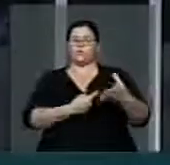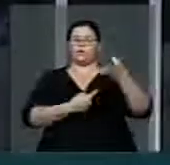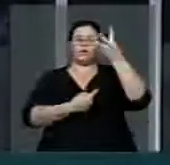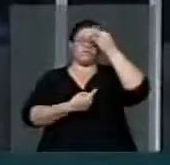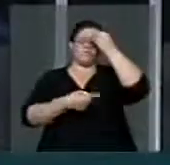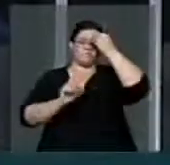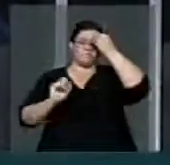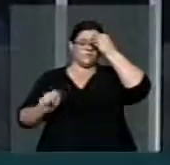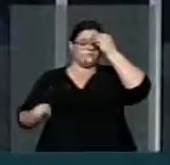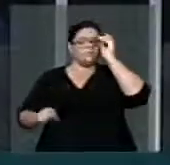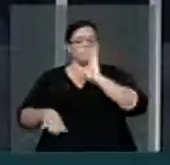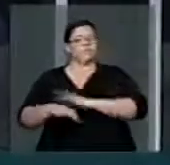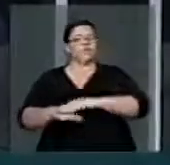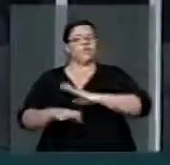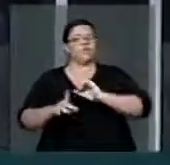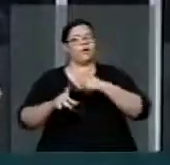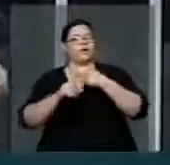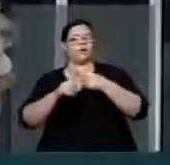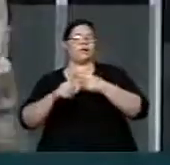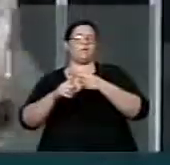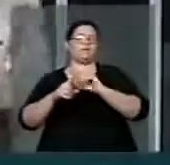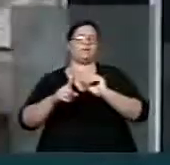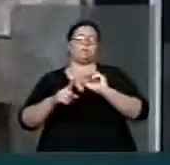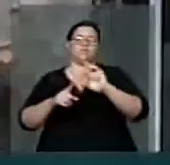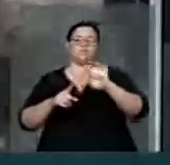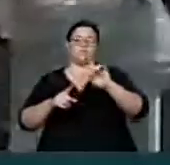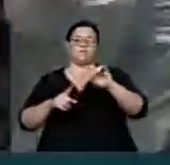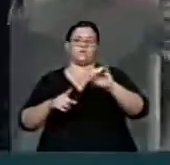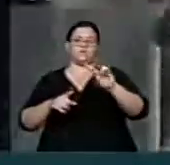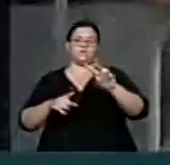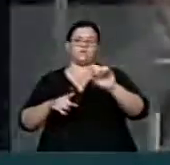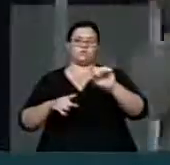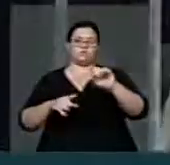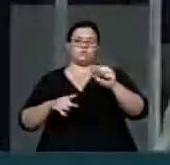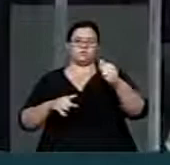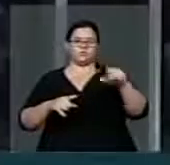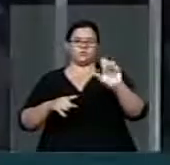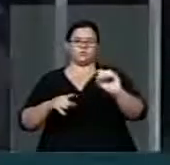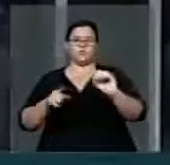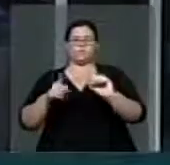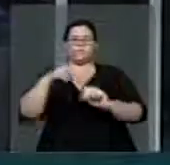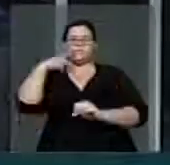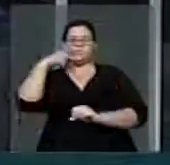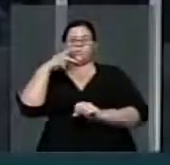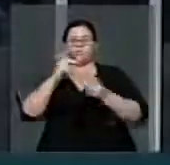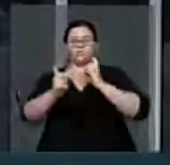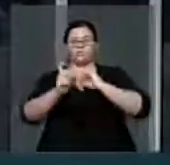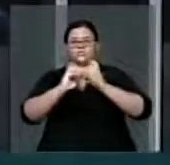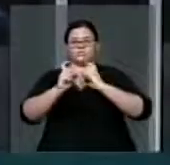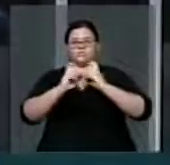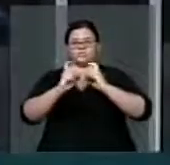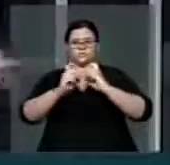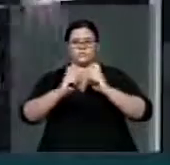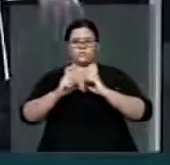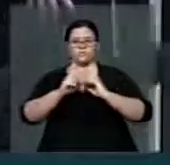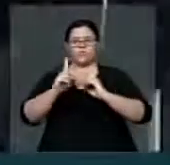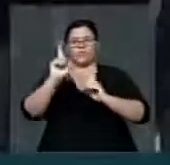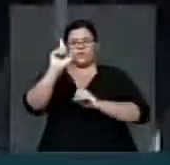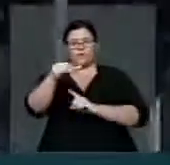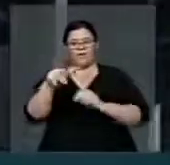vai mais do que a mera redivisão político-administrativa. Ela implica em gestão